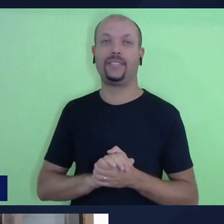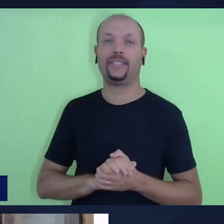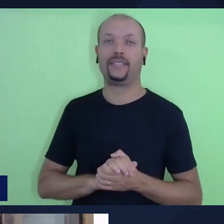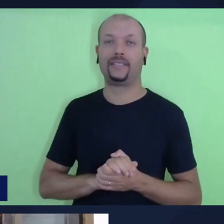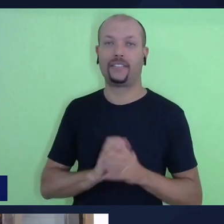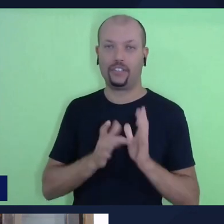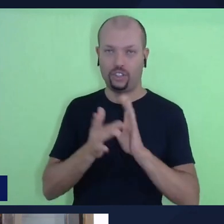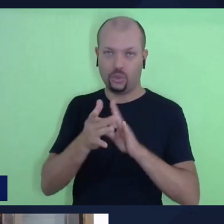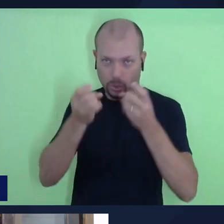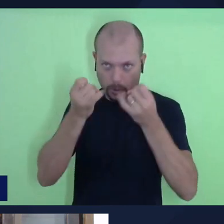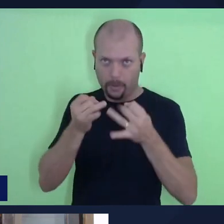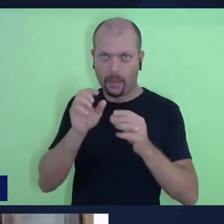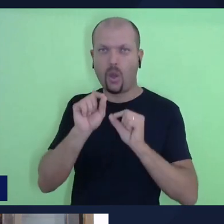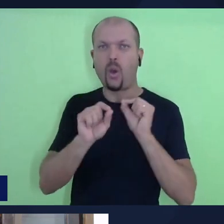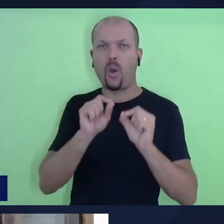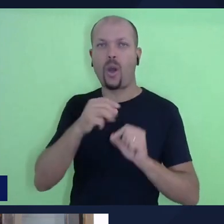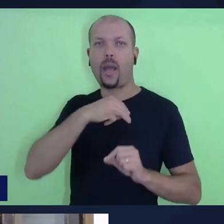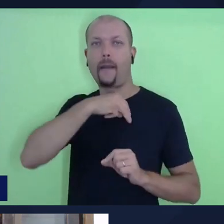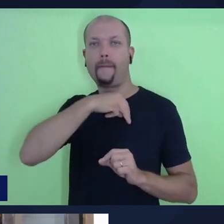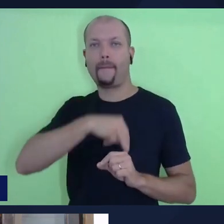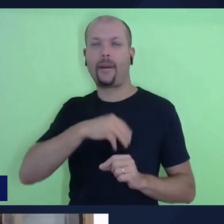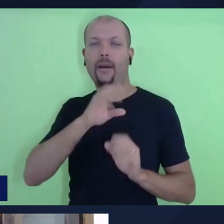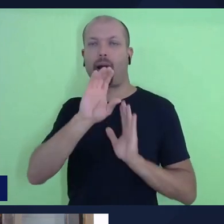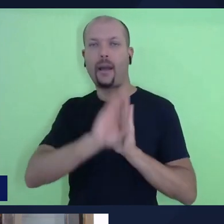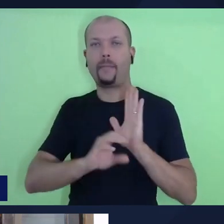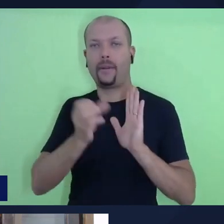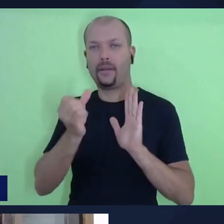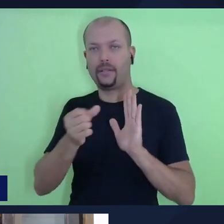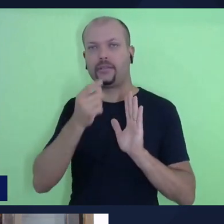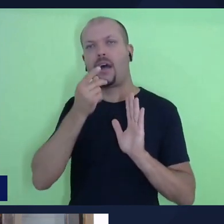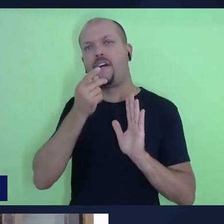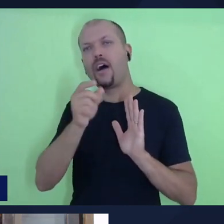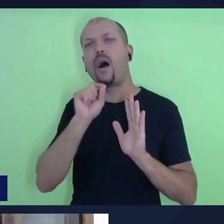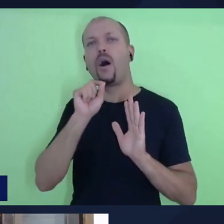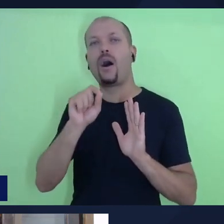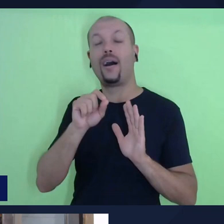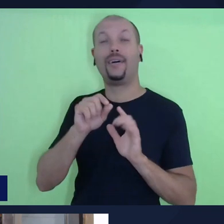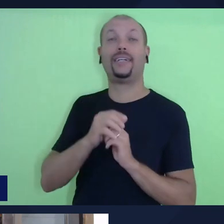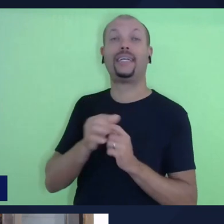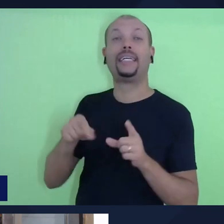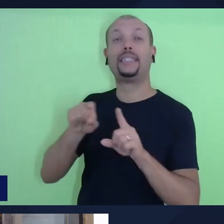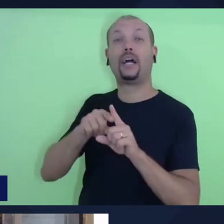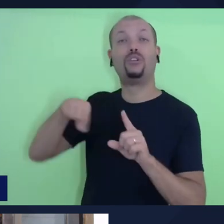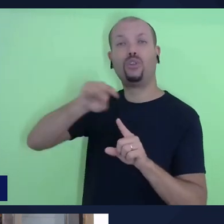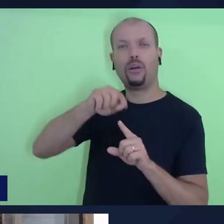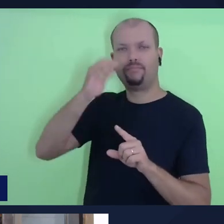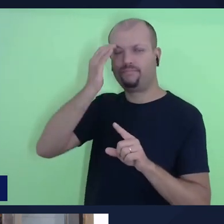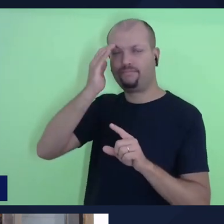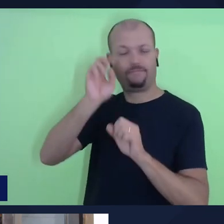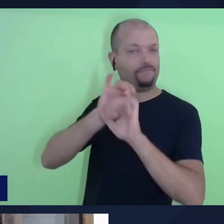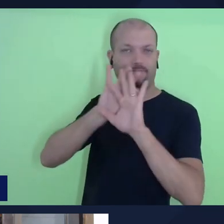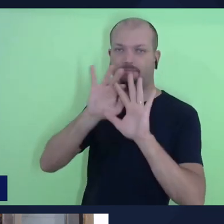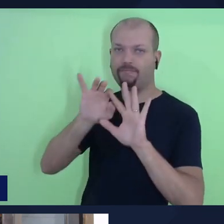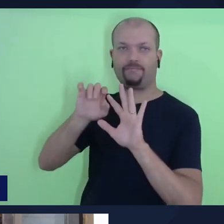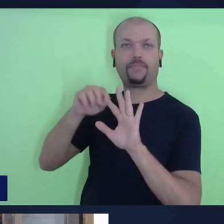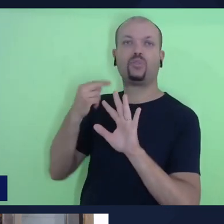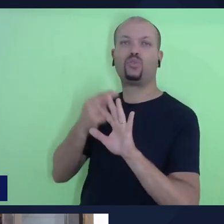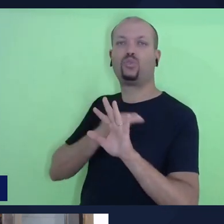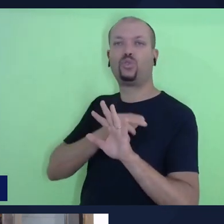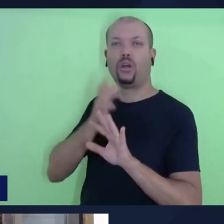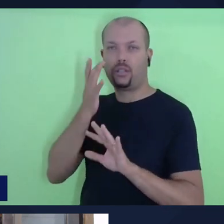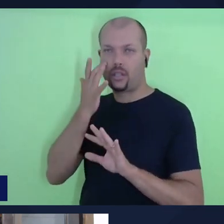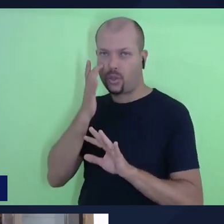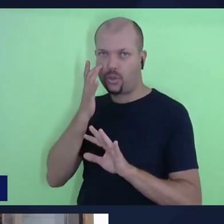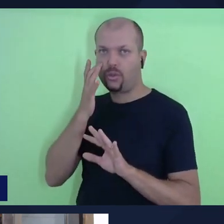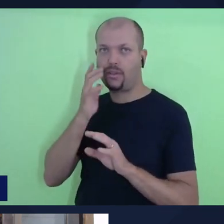aqui em Mateus capítulo 6, que é ali que a gente precisa entender que está o nosso tesouro. Ele